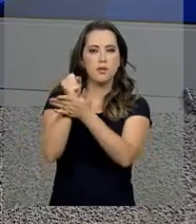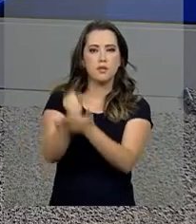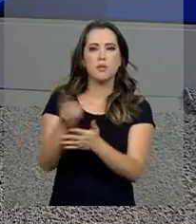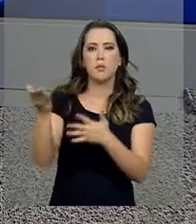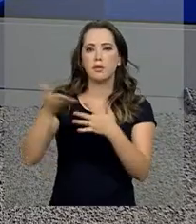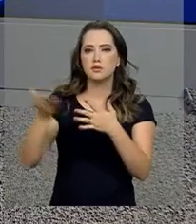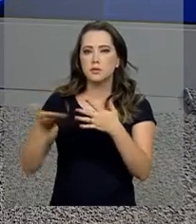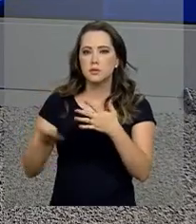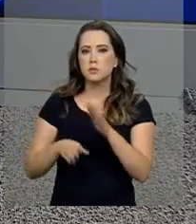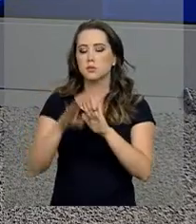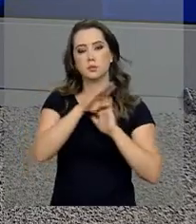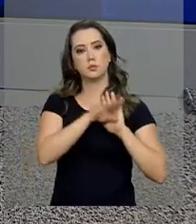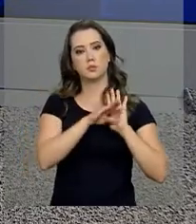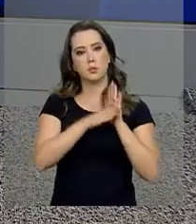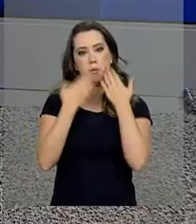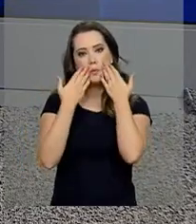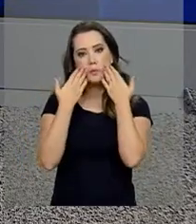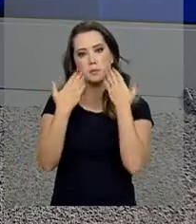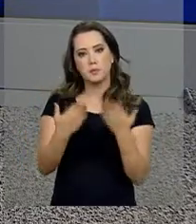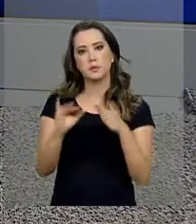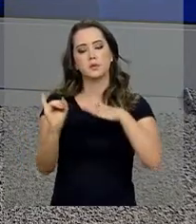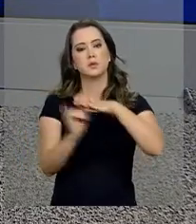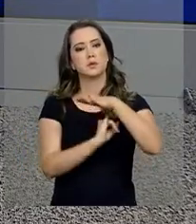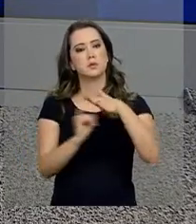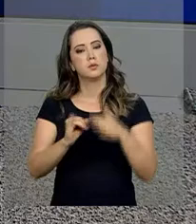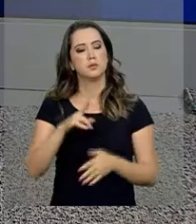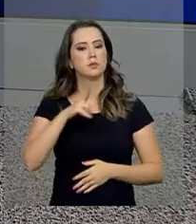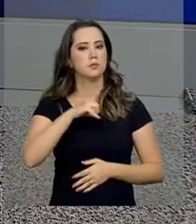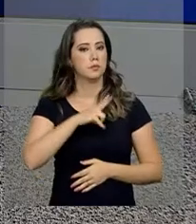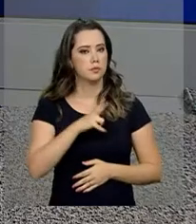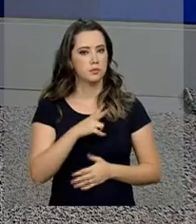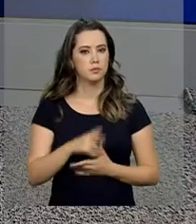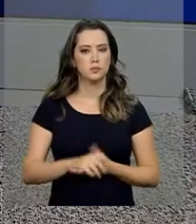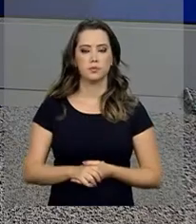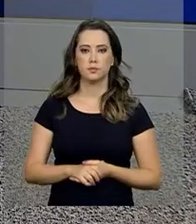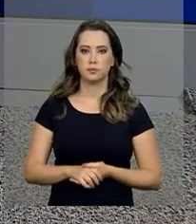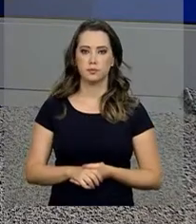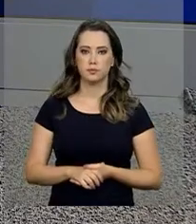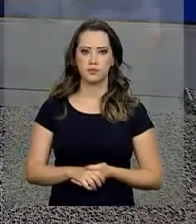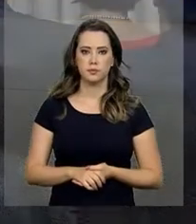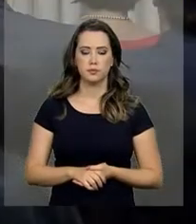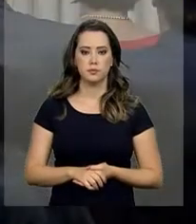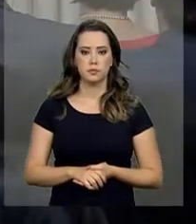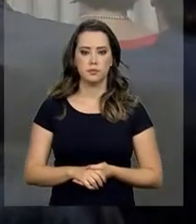oferecida em financiamentos para projetos apresentados por instituições privadas.